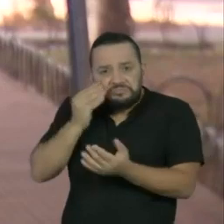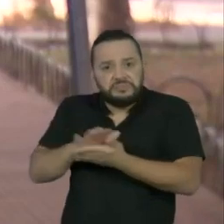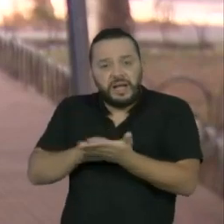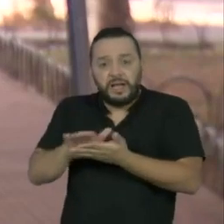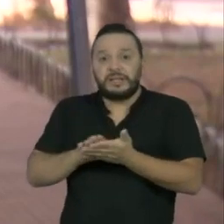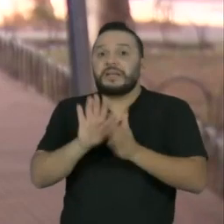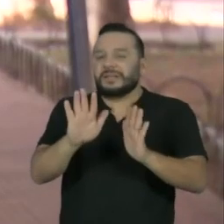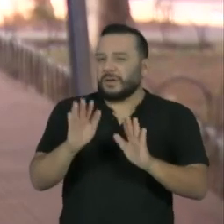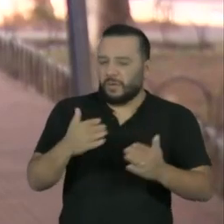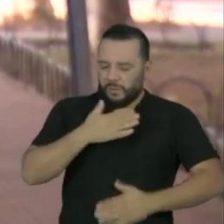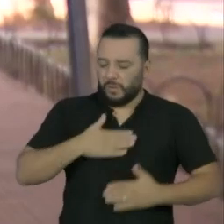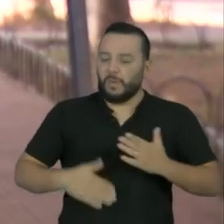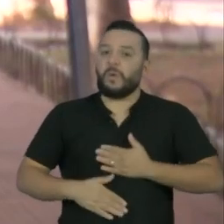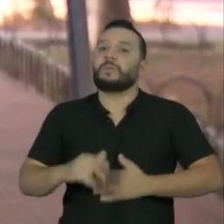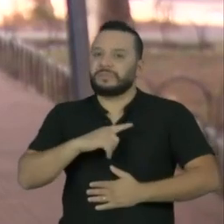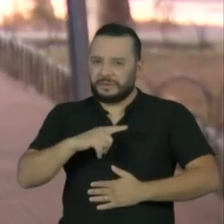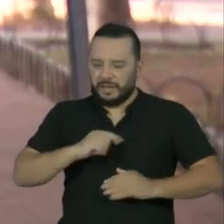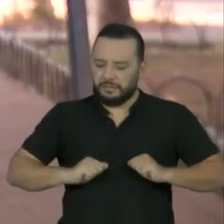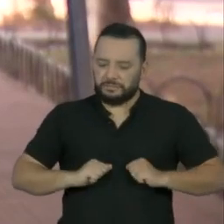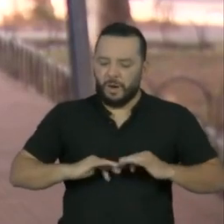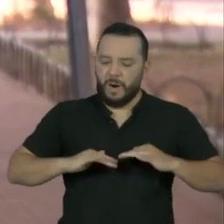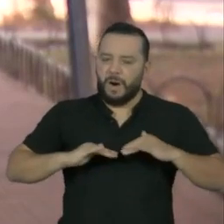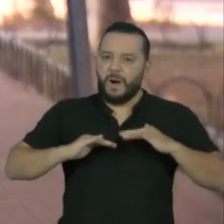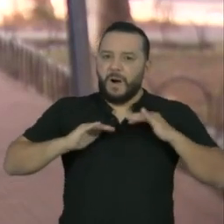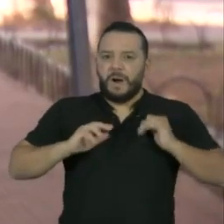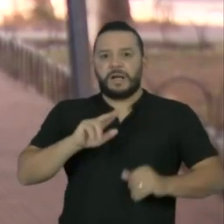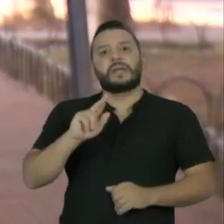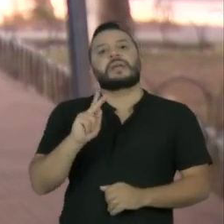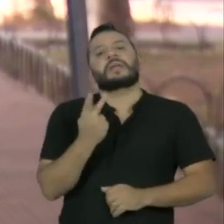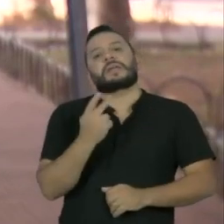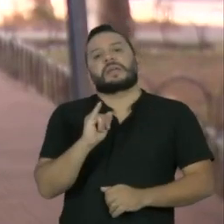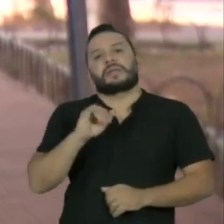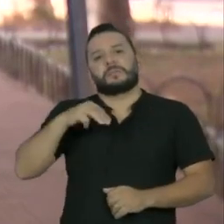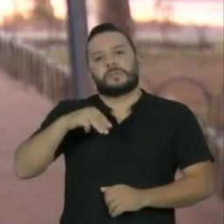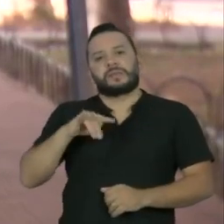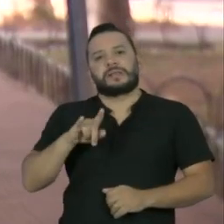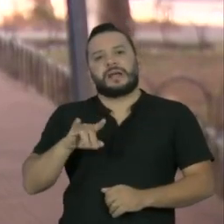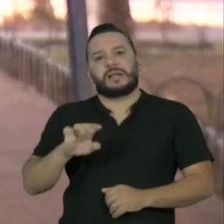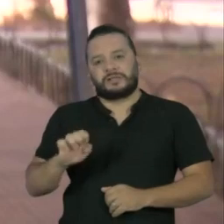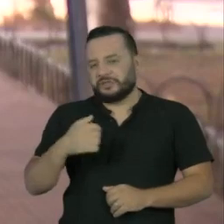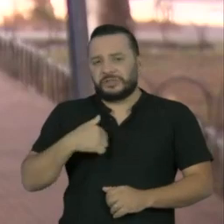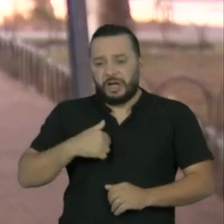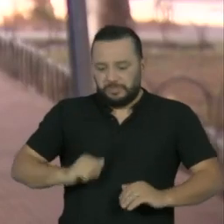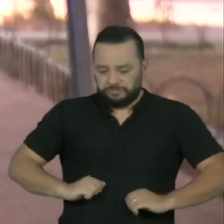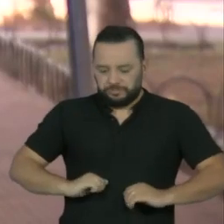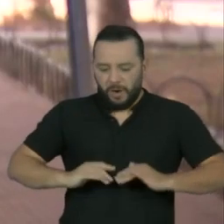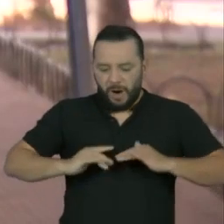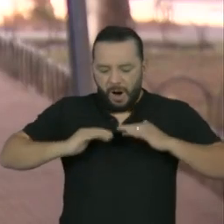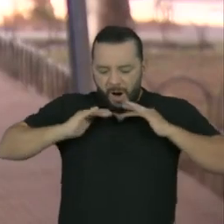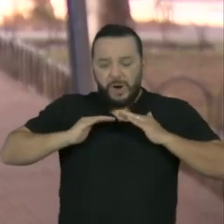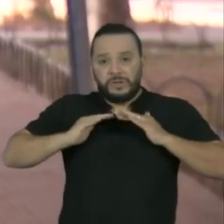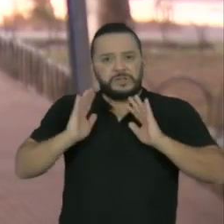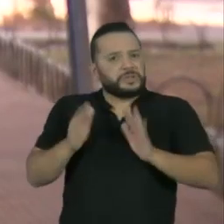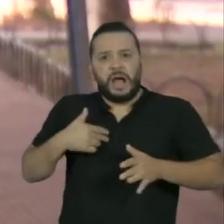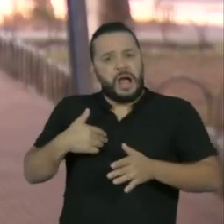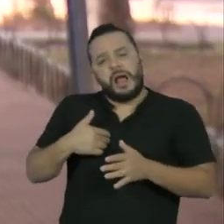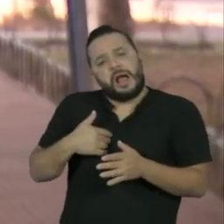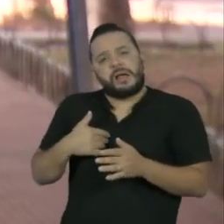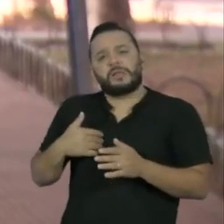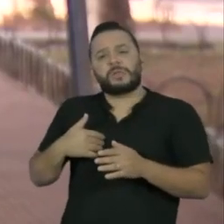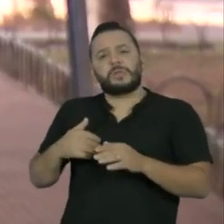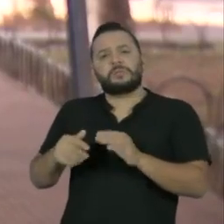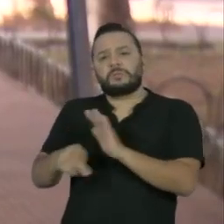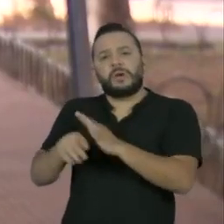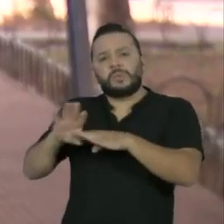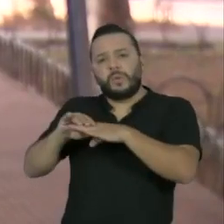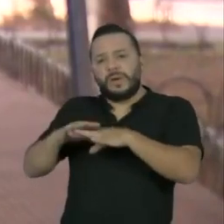corpo ganha imunidade quando entra em contato com a covid-19 e não mais desenvolve ou transmite a doença. Em um